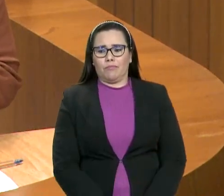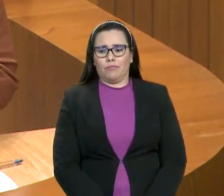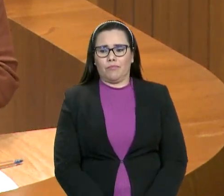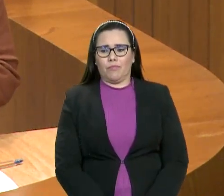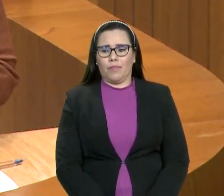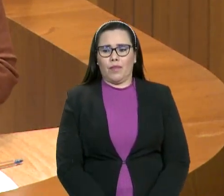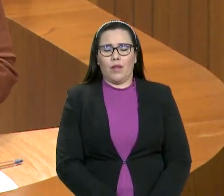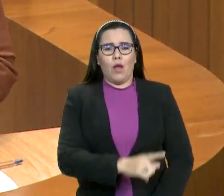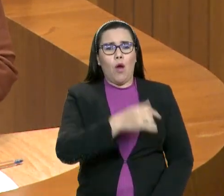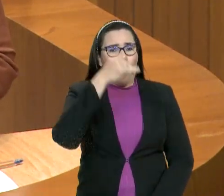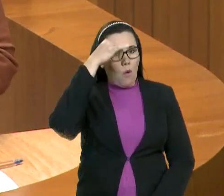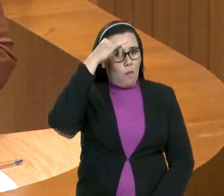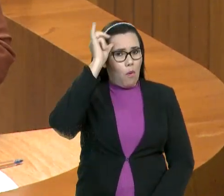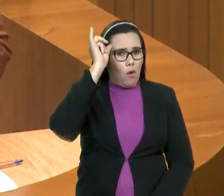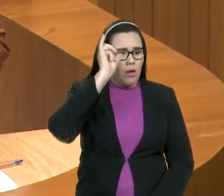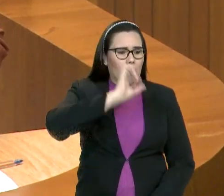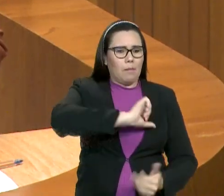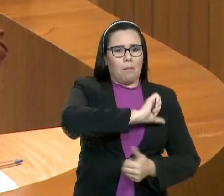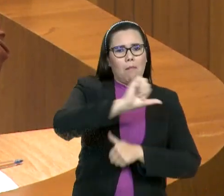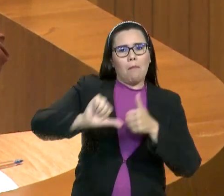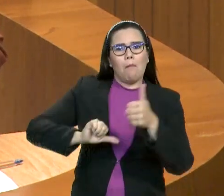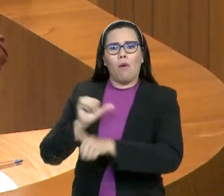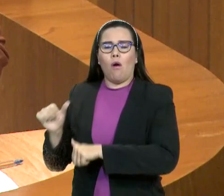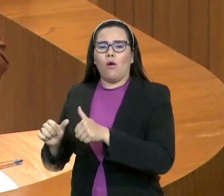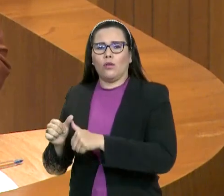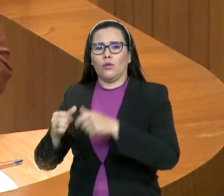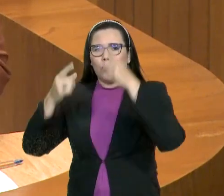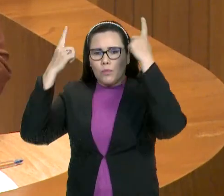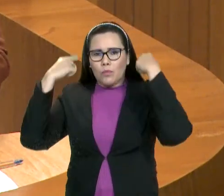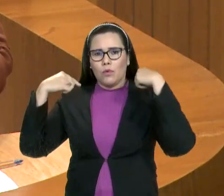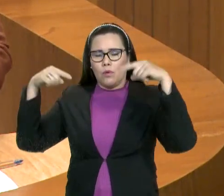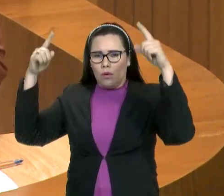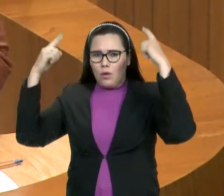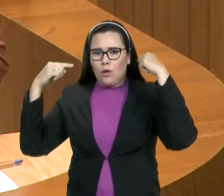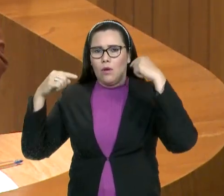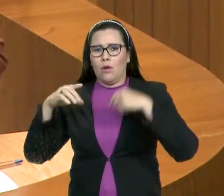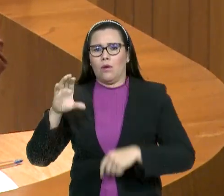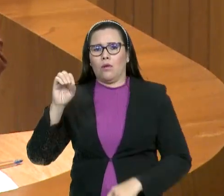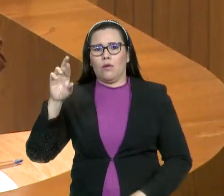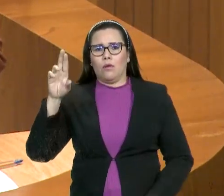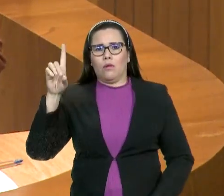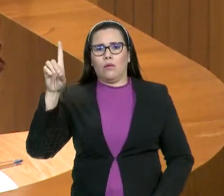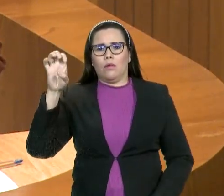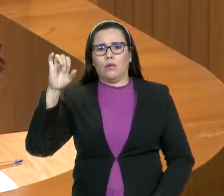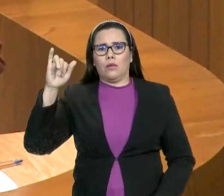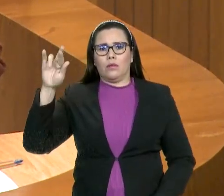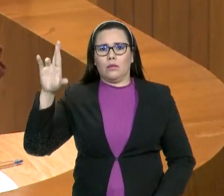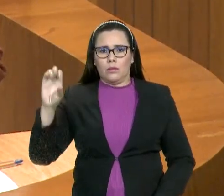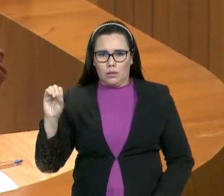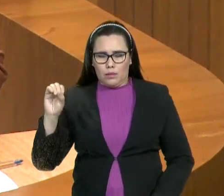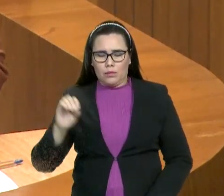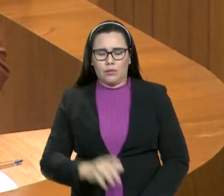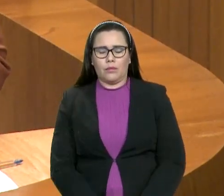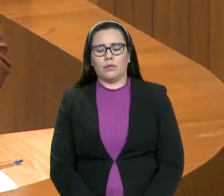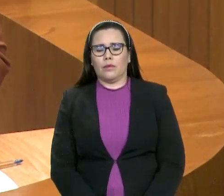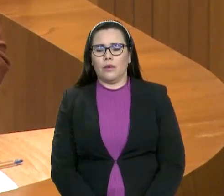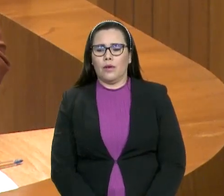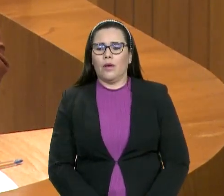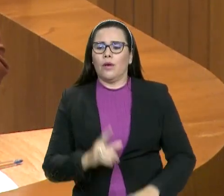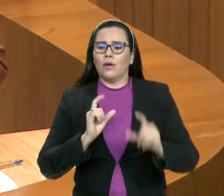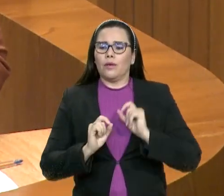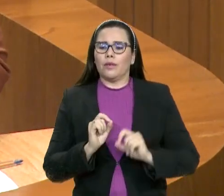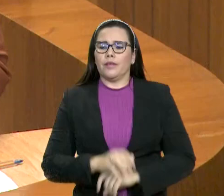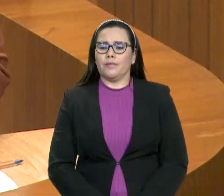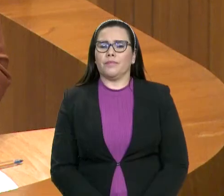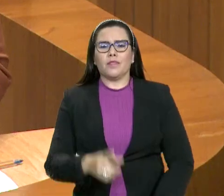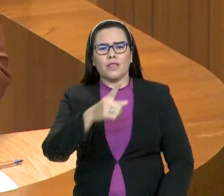cordeiro. E aqui, todos sabem que durante este mês, nosso estado, tem a